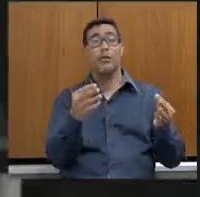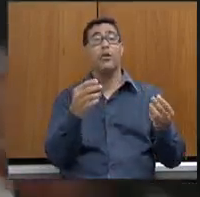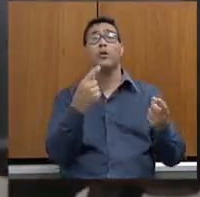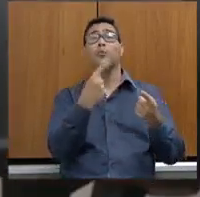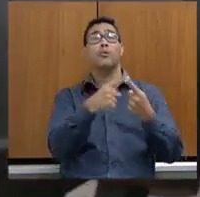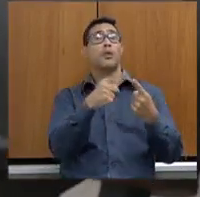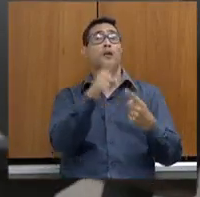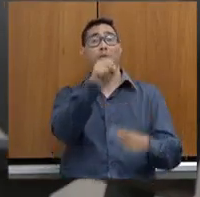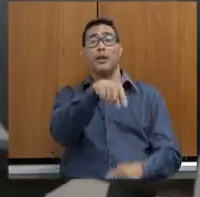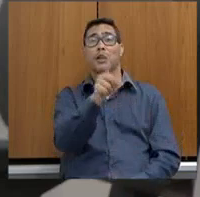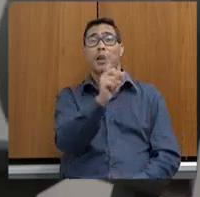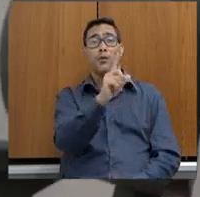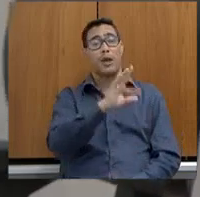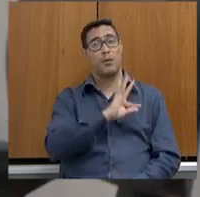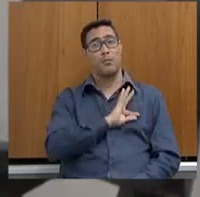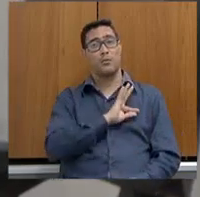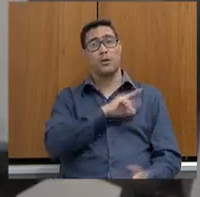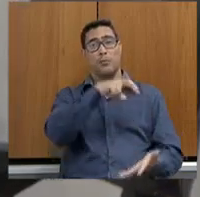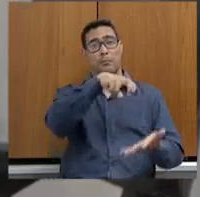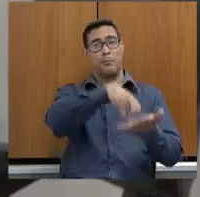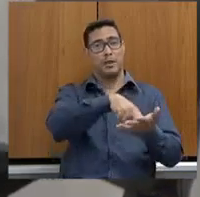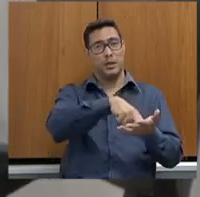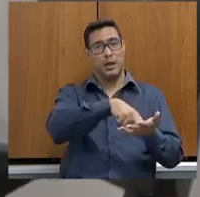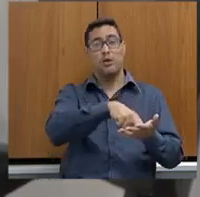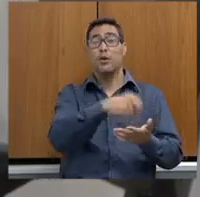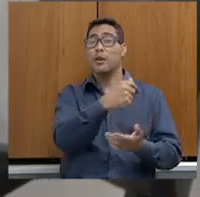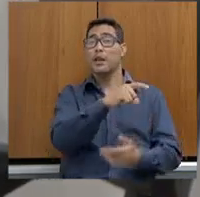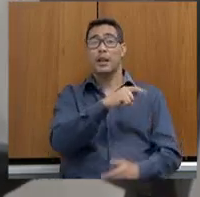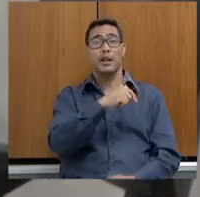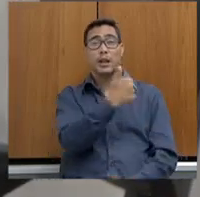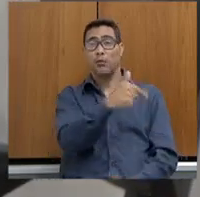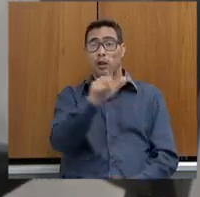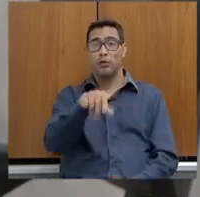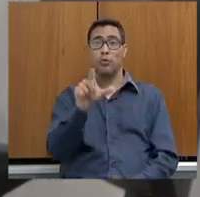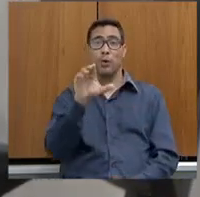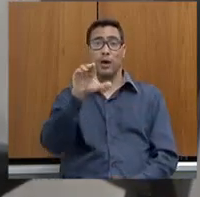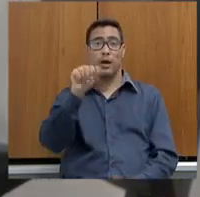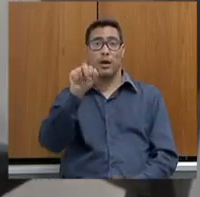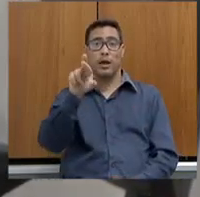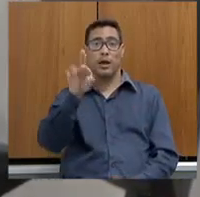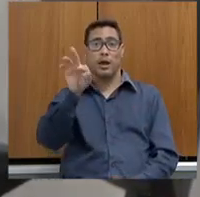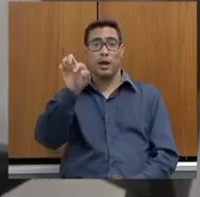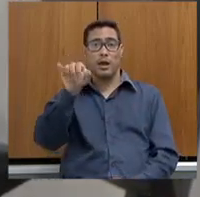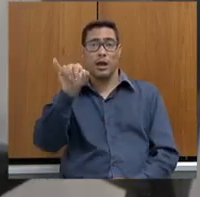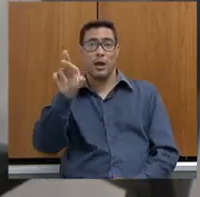policial penal e não está com a sua carteira. O dia que você for, eu falo isso porque eu passei por isso.